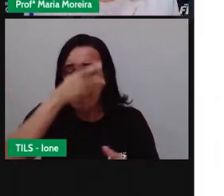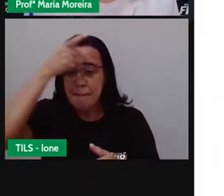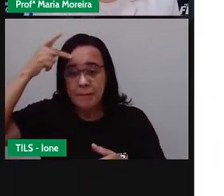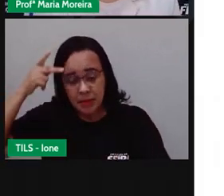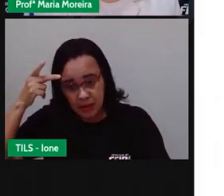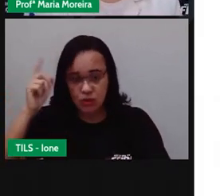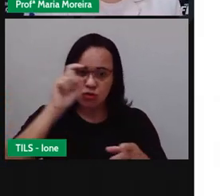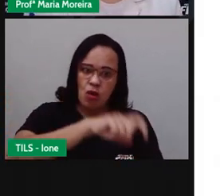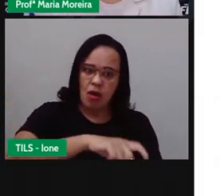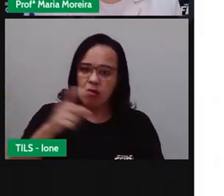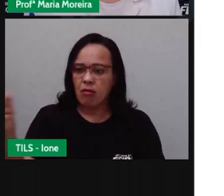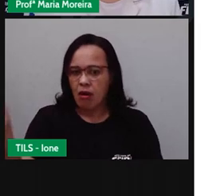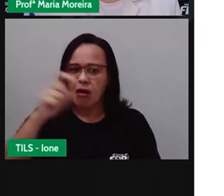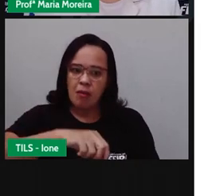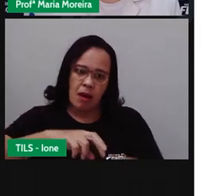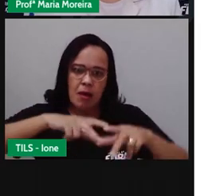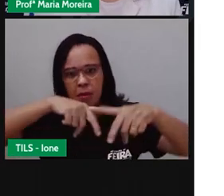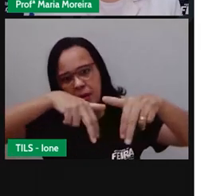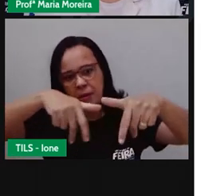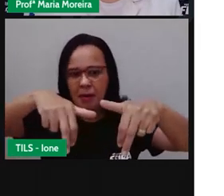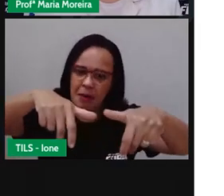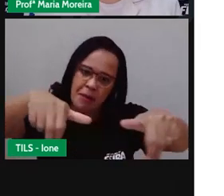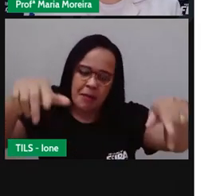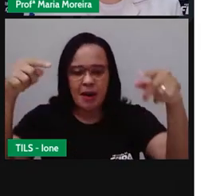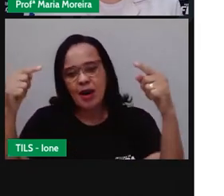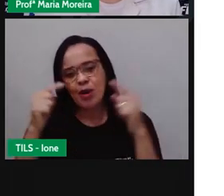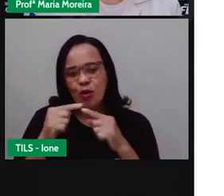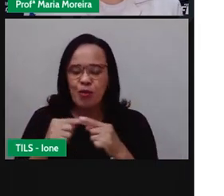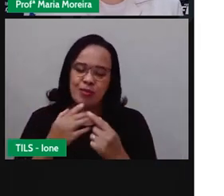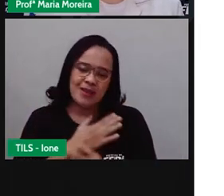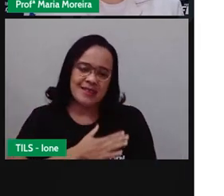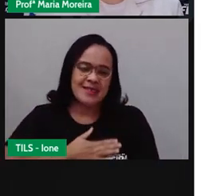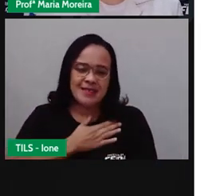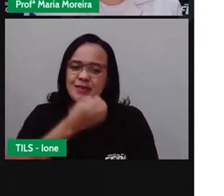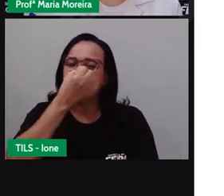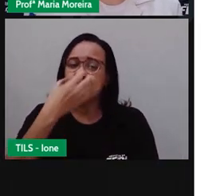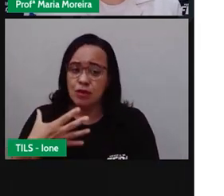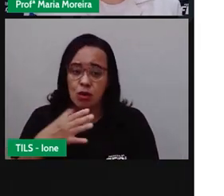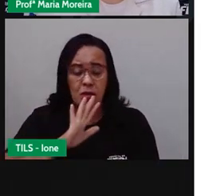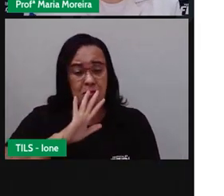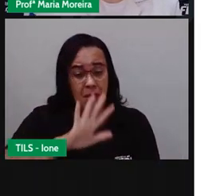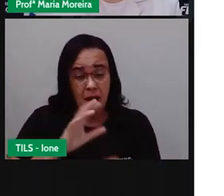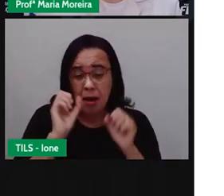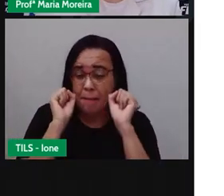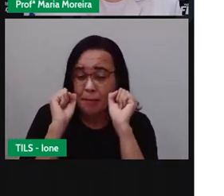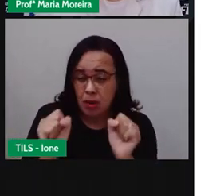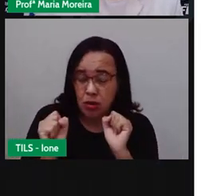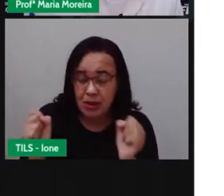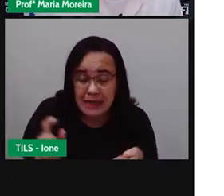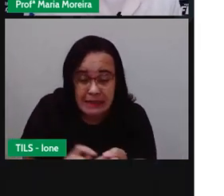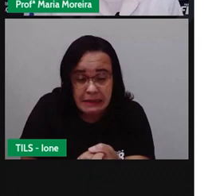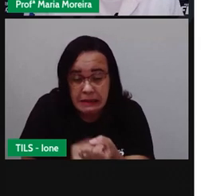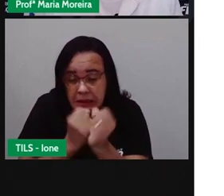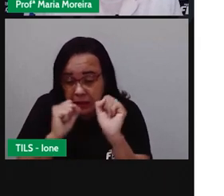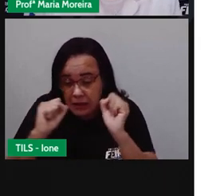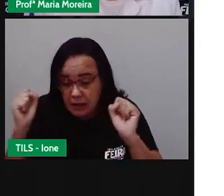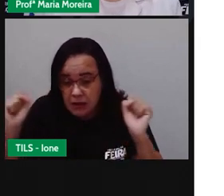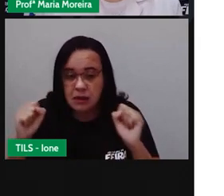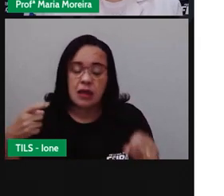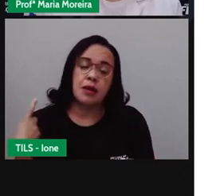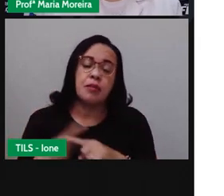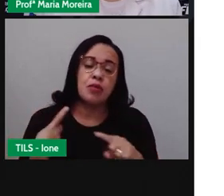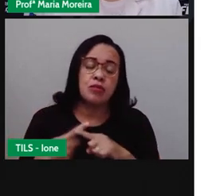tem tudo para ser o quê? Prazeroso. Mas também pode ser bastante estressante. Bom, primeiro